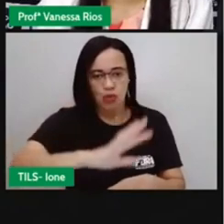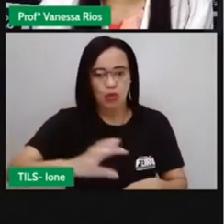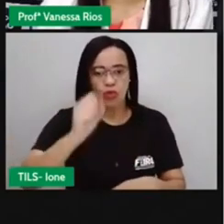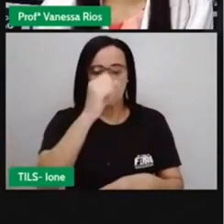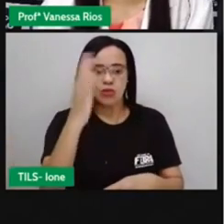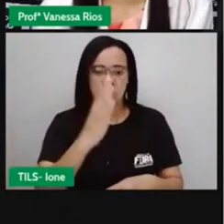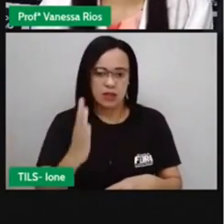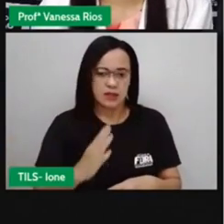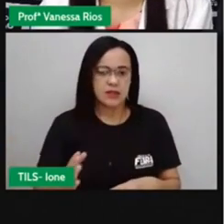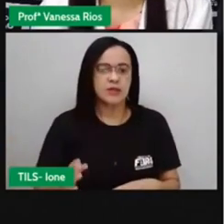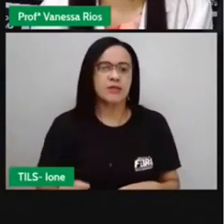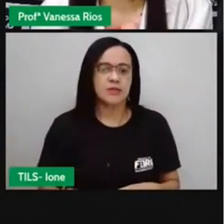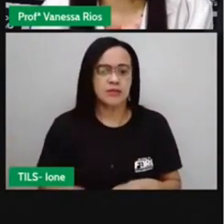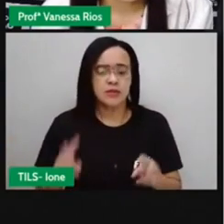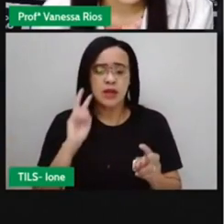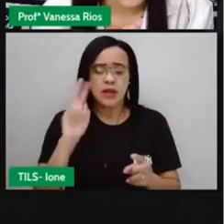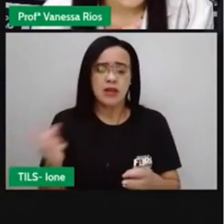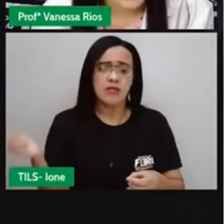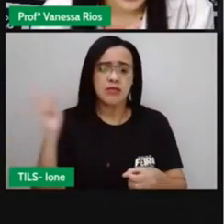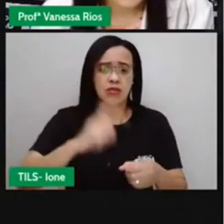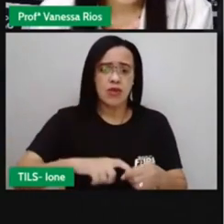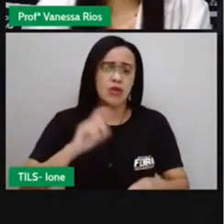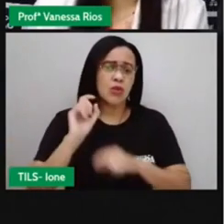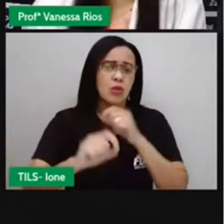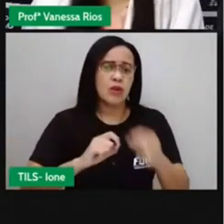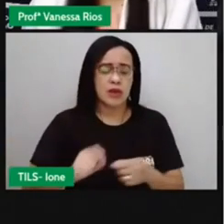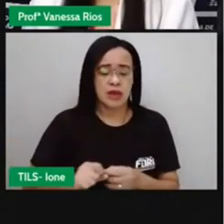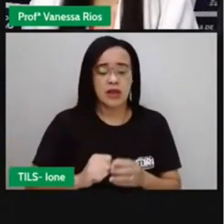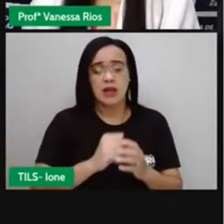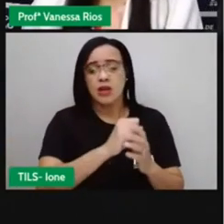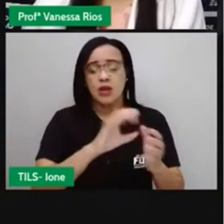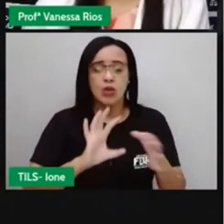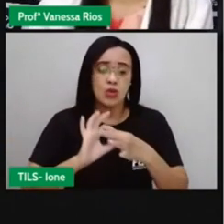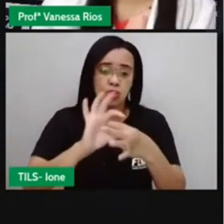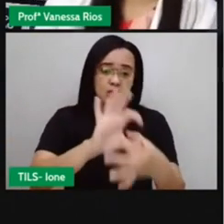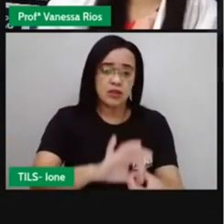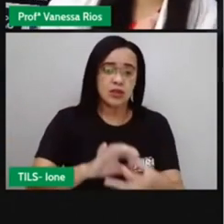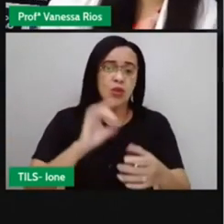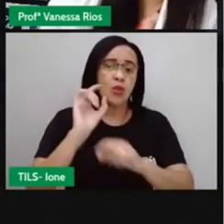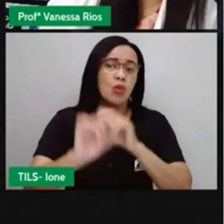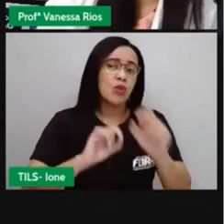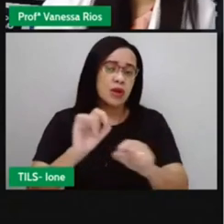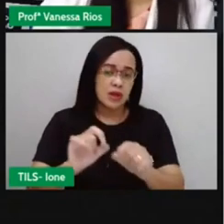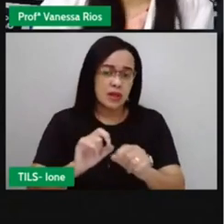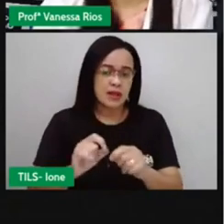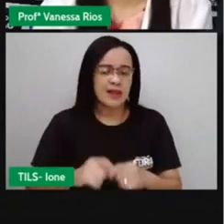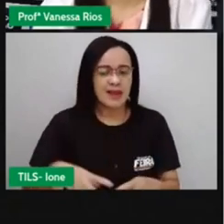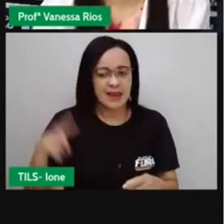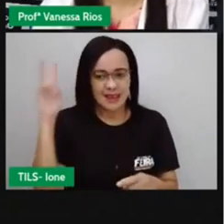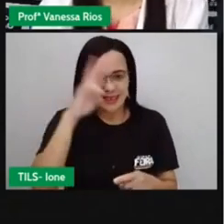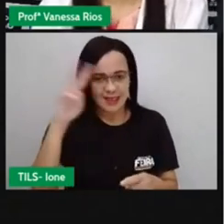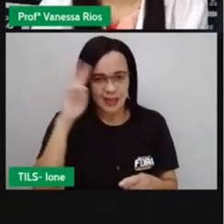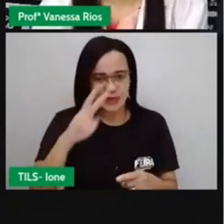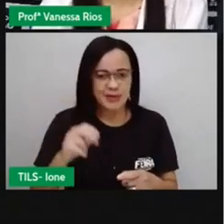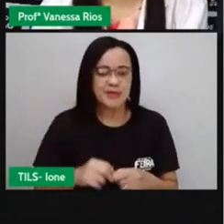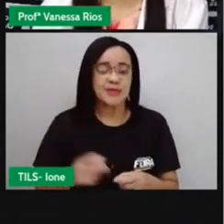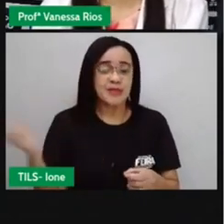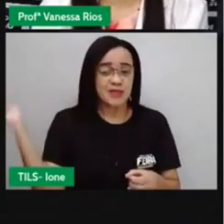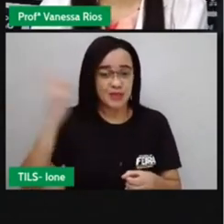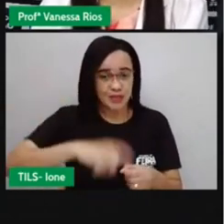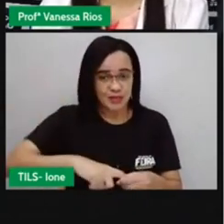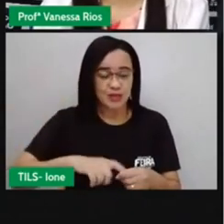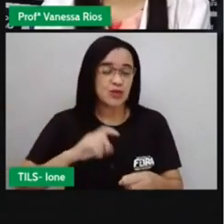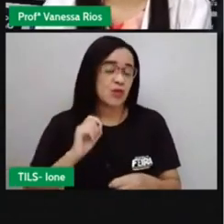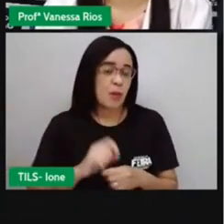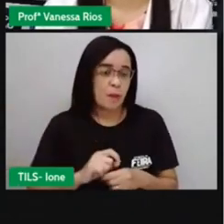E aí a gente volta à nossa contextualização, já que a gente vai falar aí de monarquia, é importante a gente entender